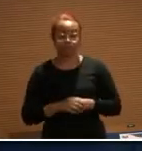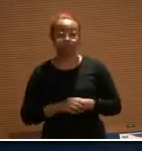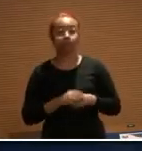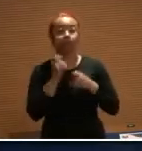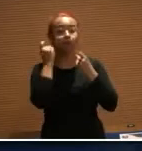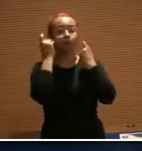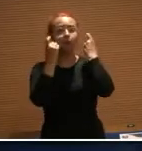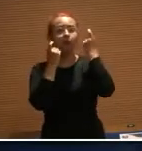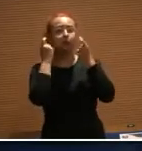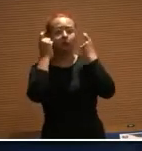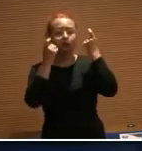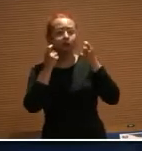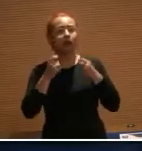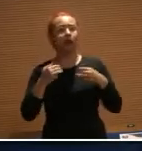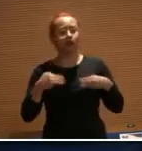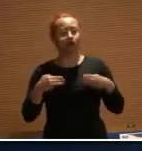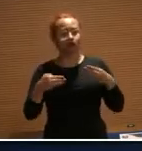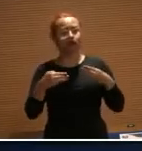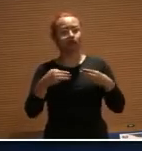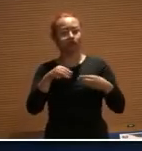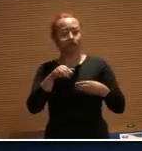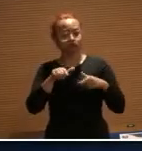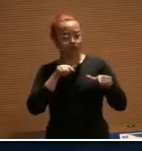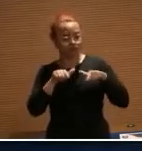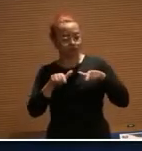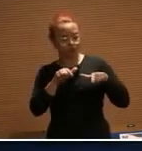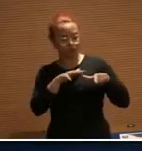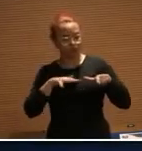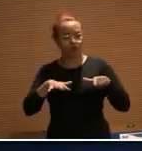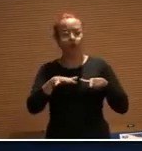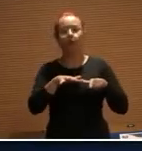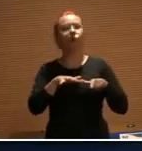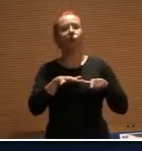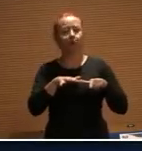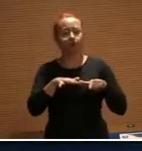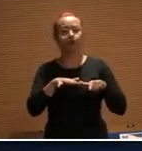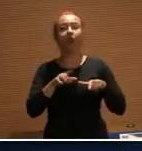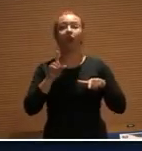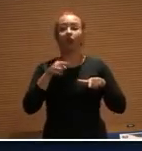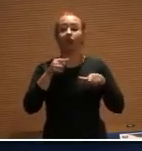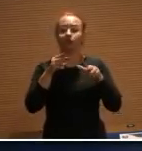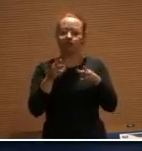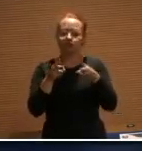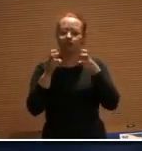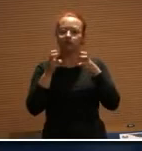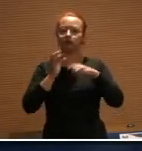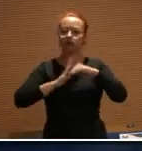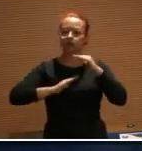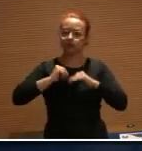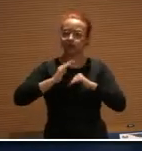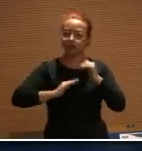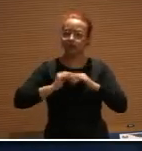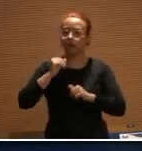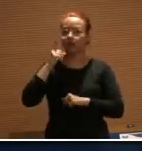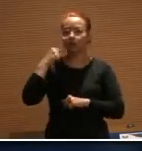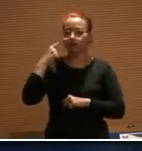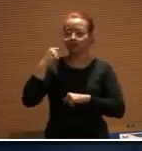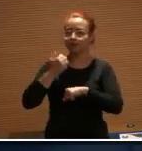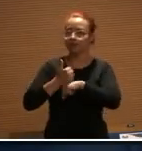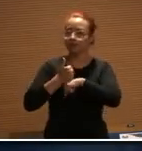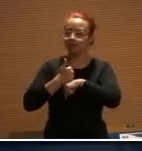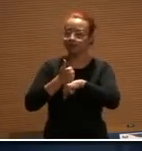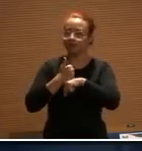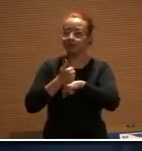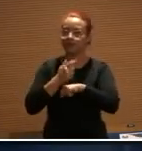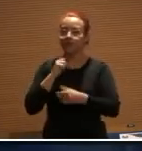Ministério Público do Trabalho é que o reconhecimento do que ocorre na prática do advogado é que define